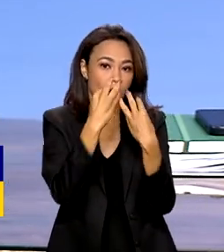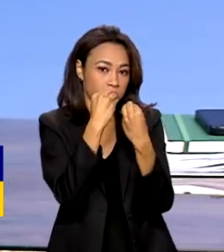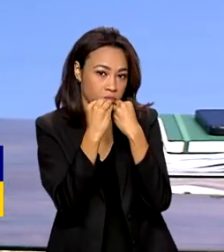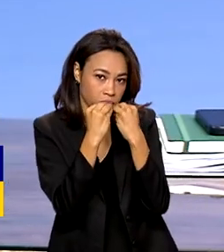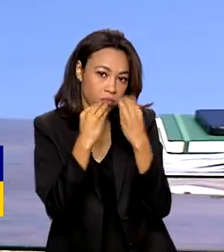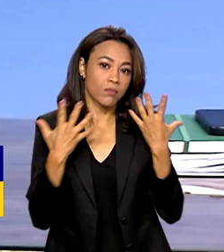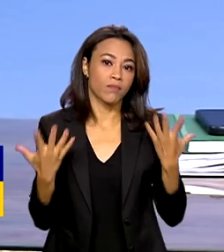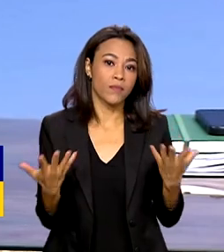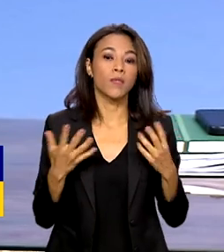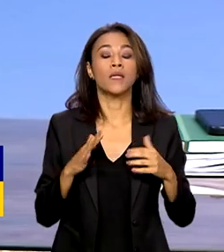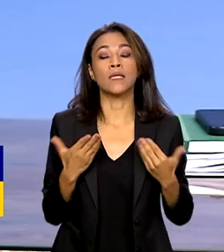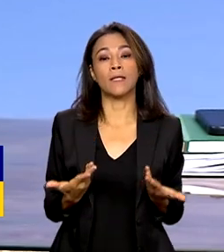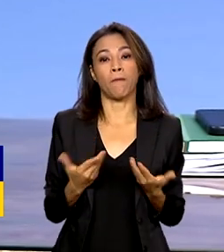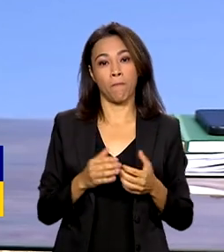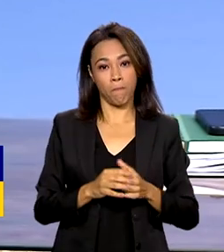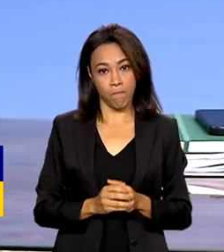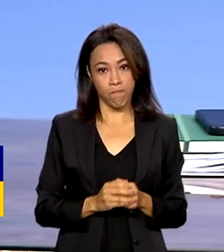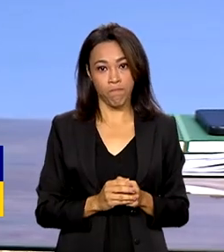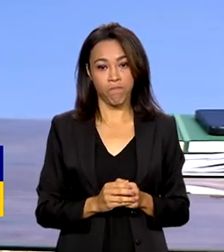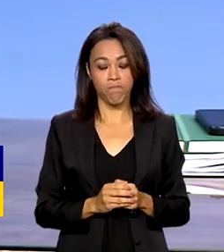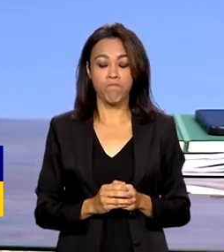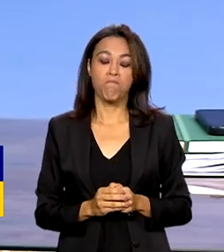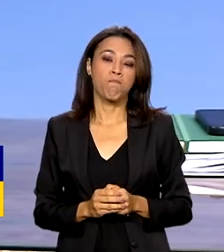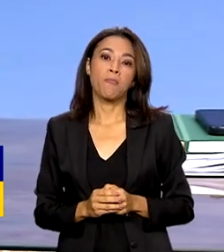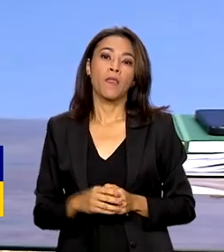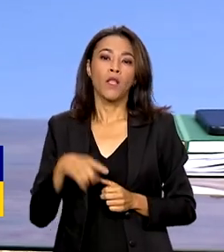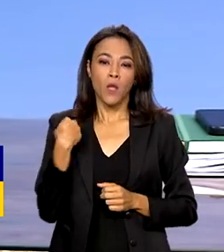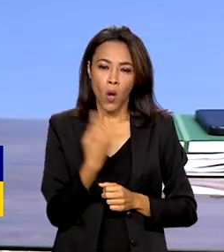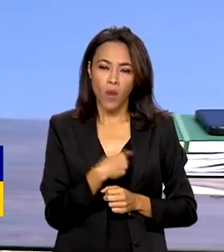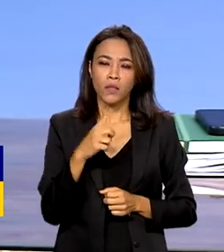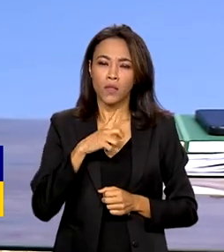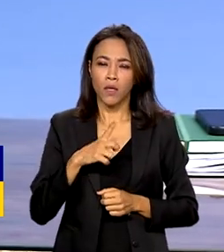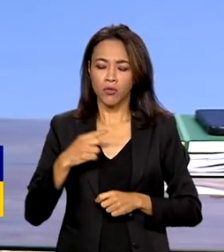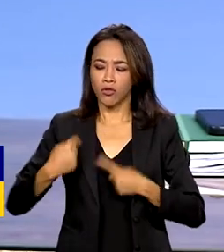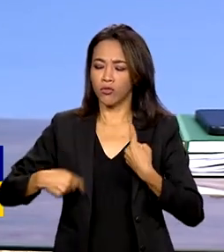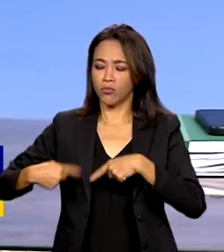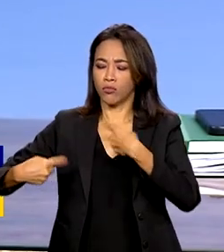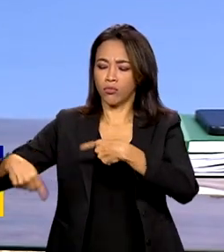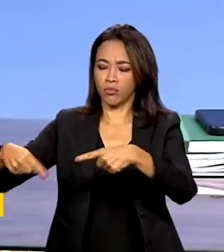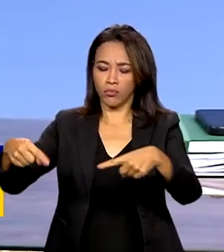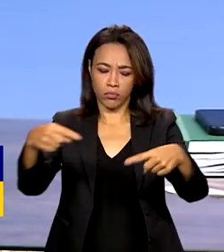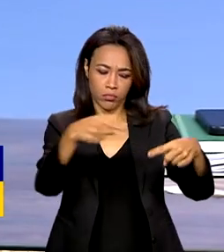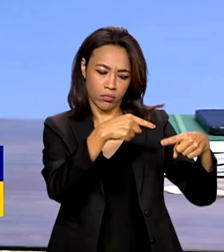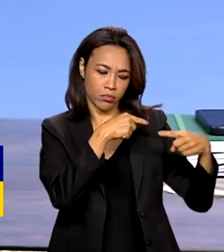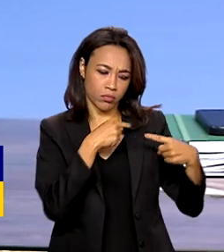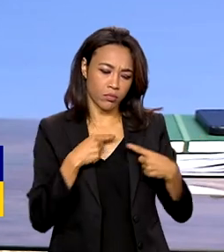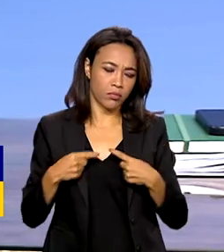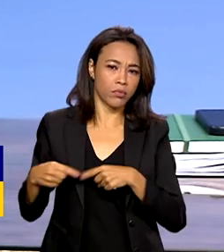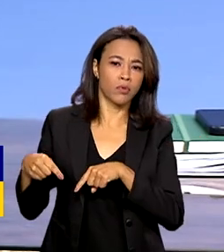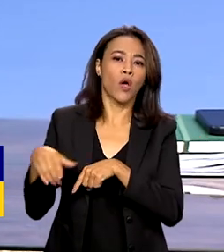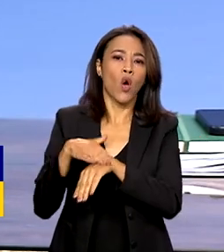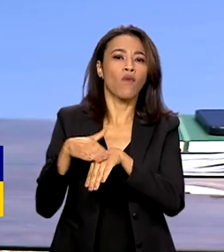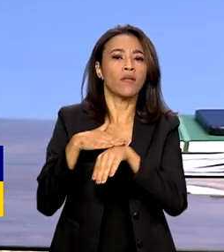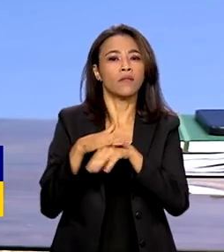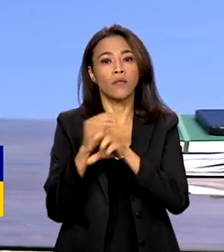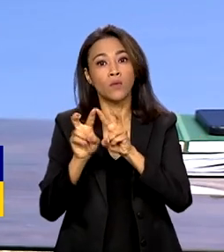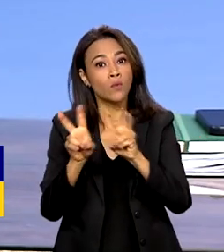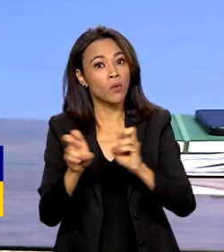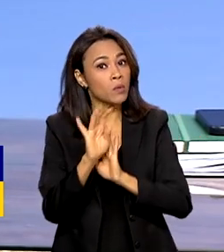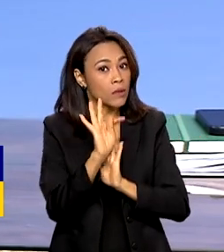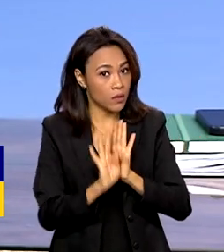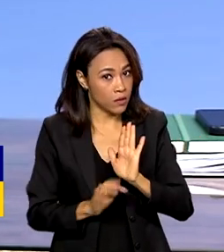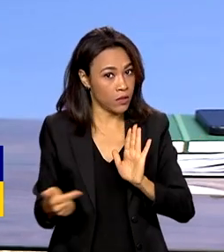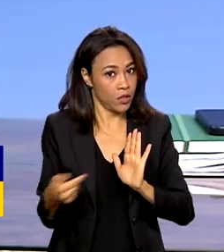Então, a nossa visão, e isso tem sido discutido, tem sido negociado o texto, é de que a